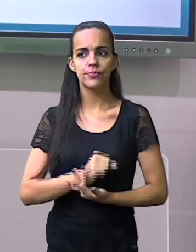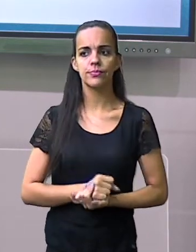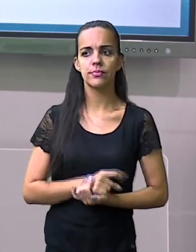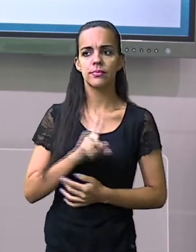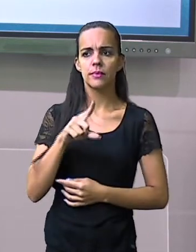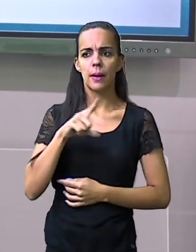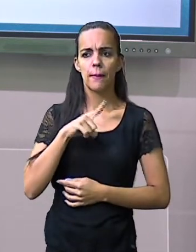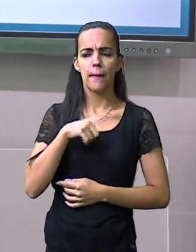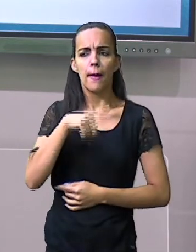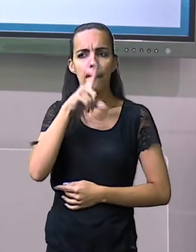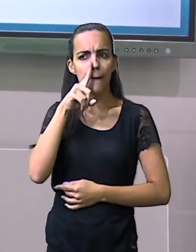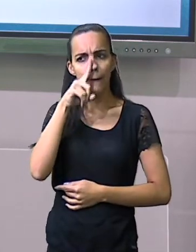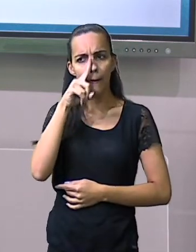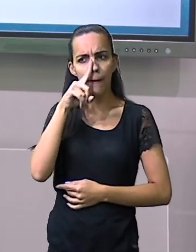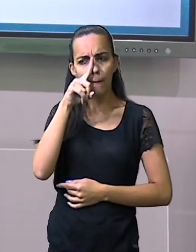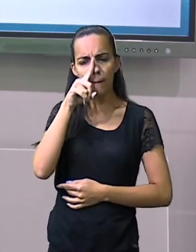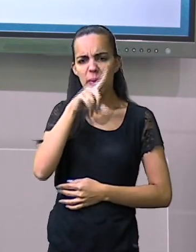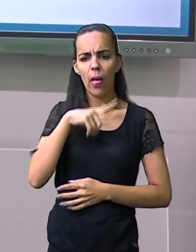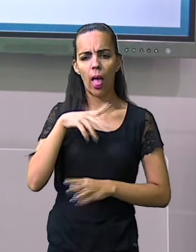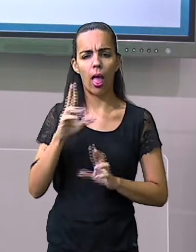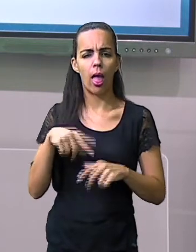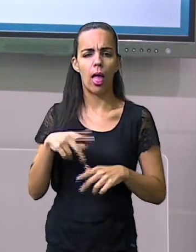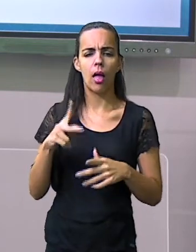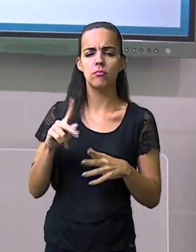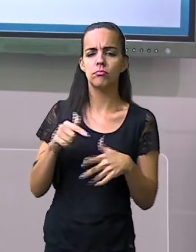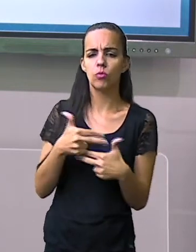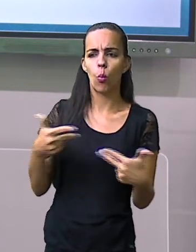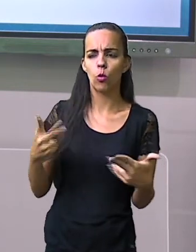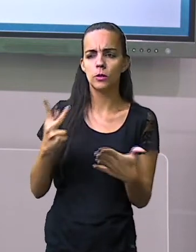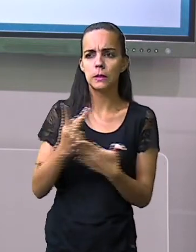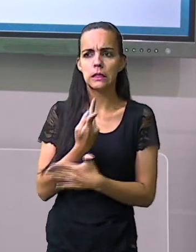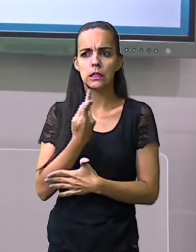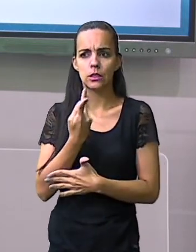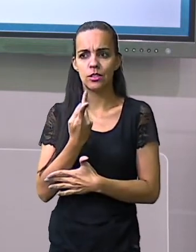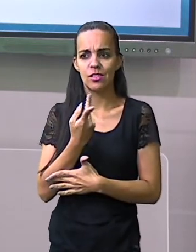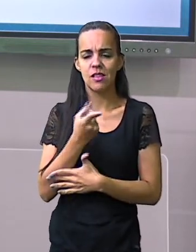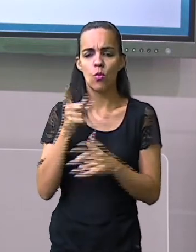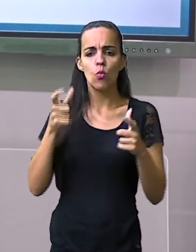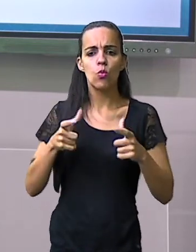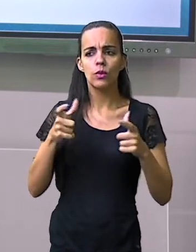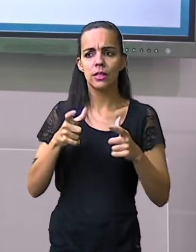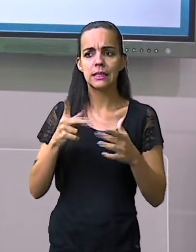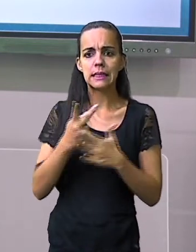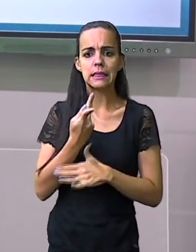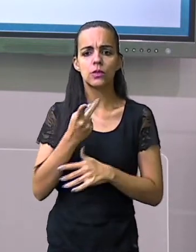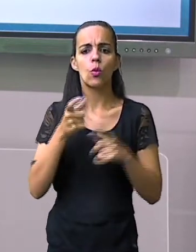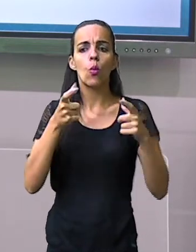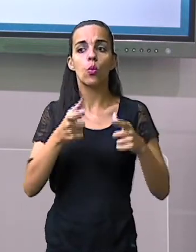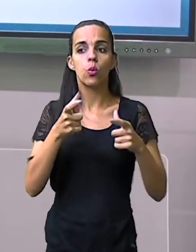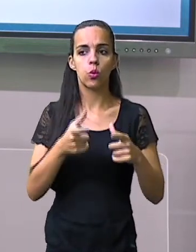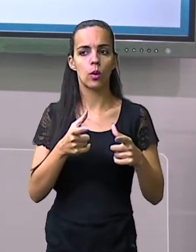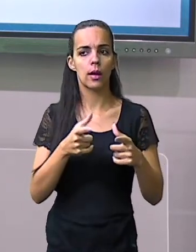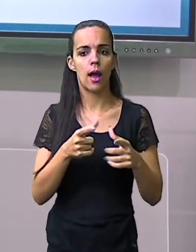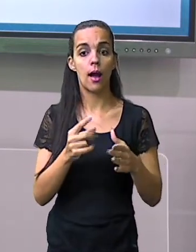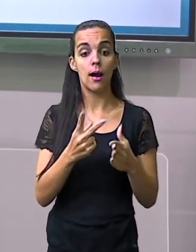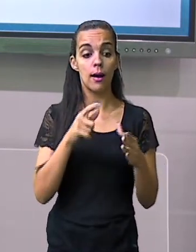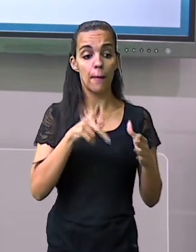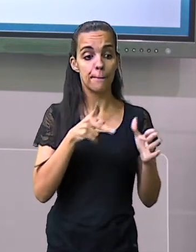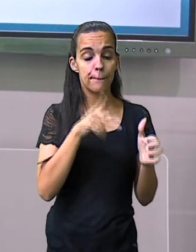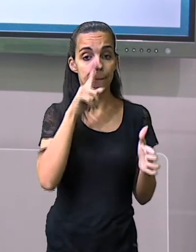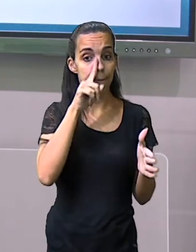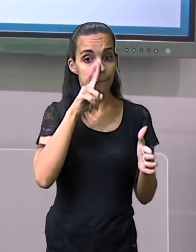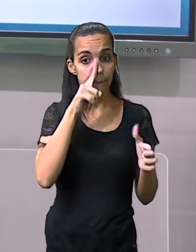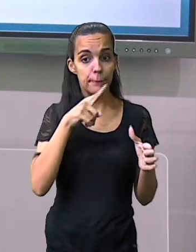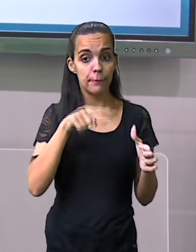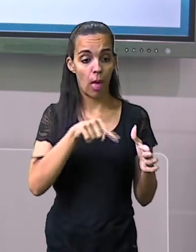algo que tem potencial de causar algum dano, é a fonte, tá? Aqui no caso, na nossa imagem,